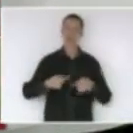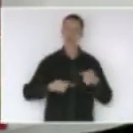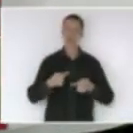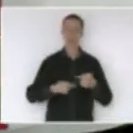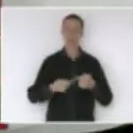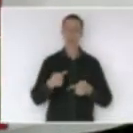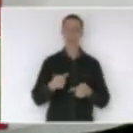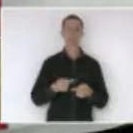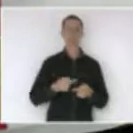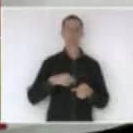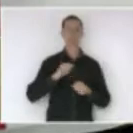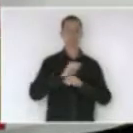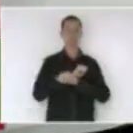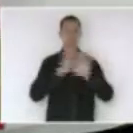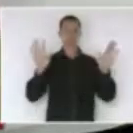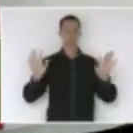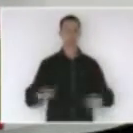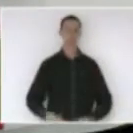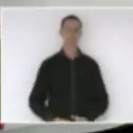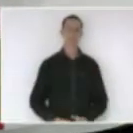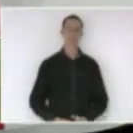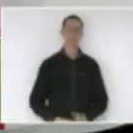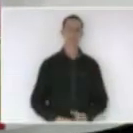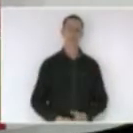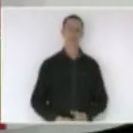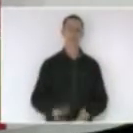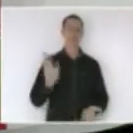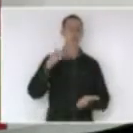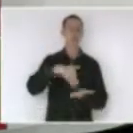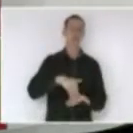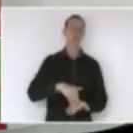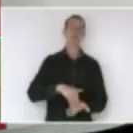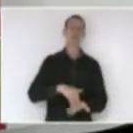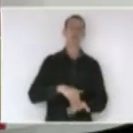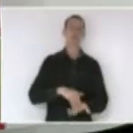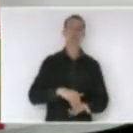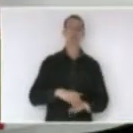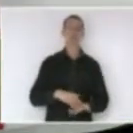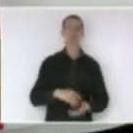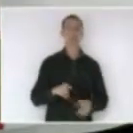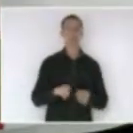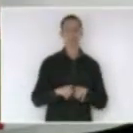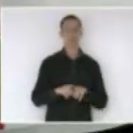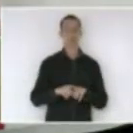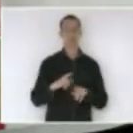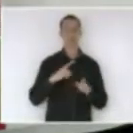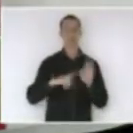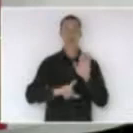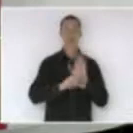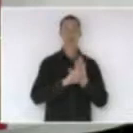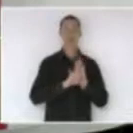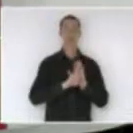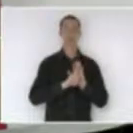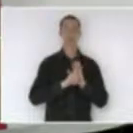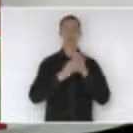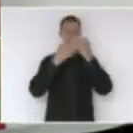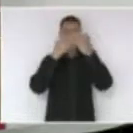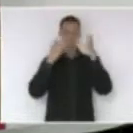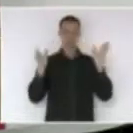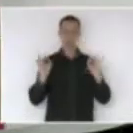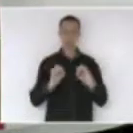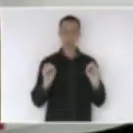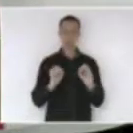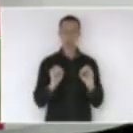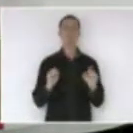de fato, mais clara. E, por último, senhor presidente, o descumprimento da lei da transparência é um outro